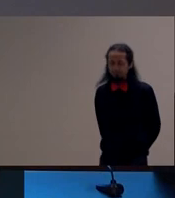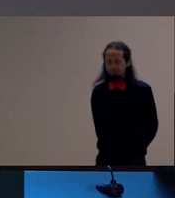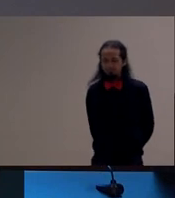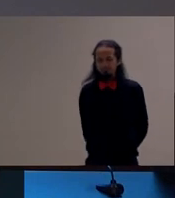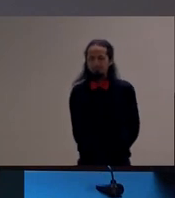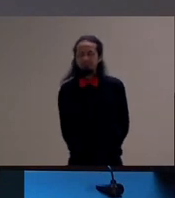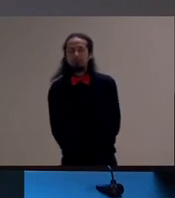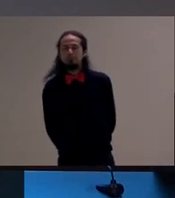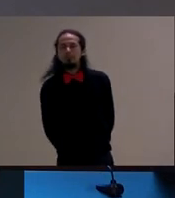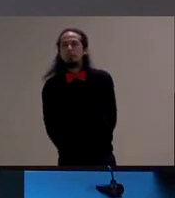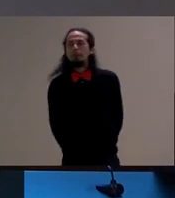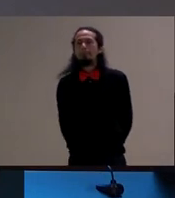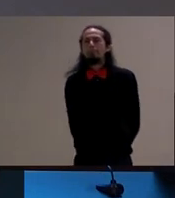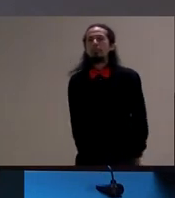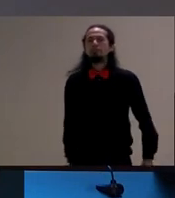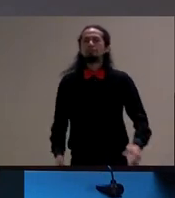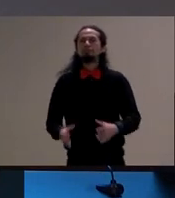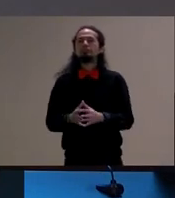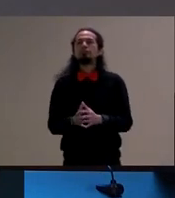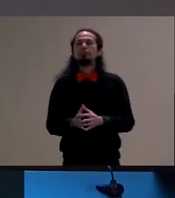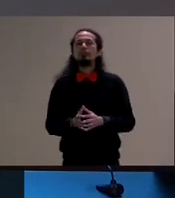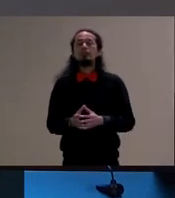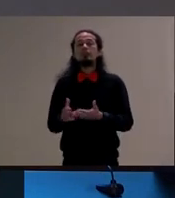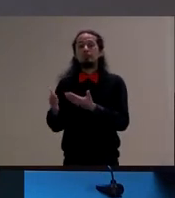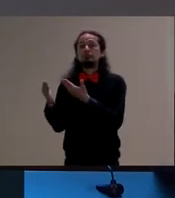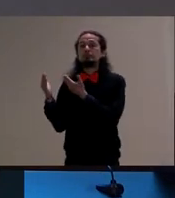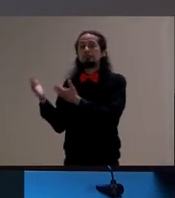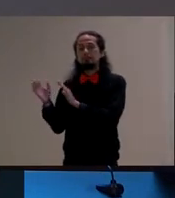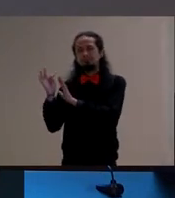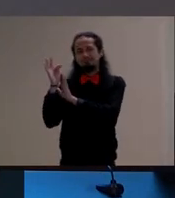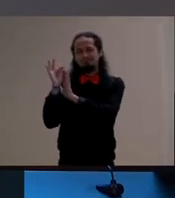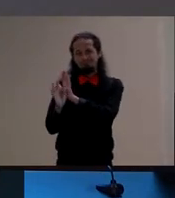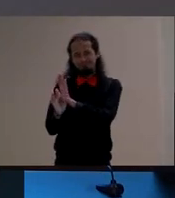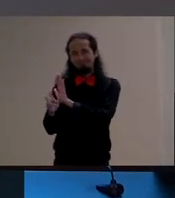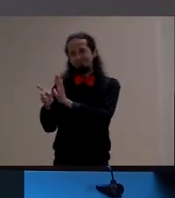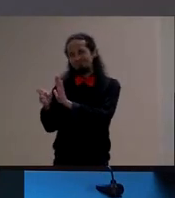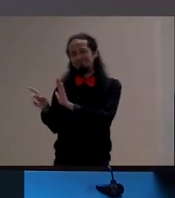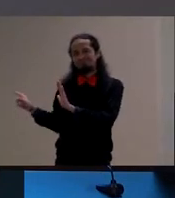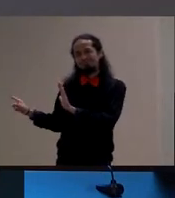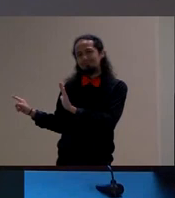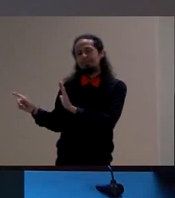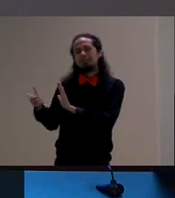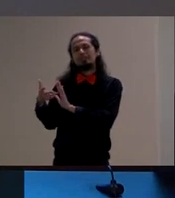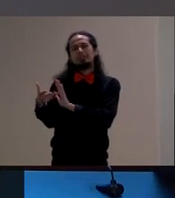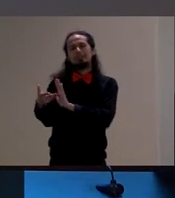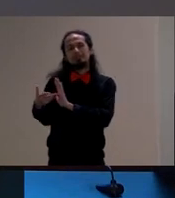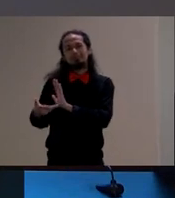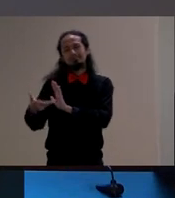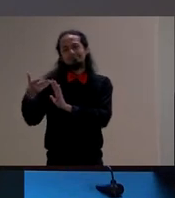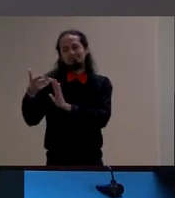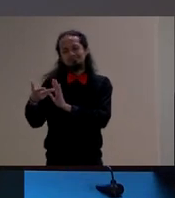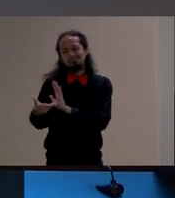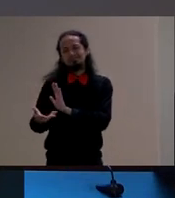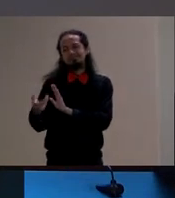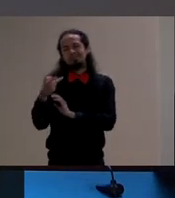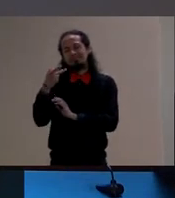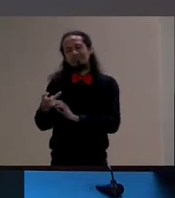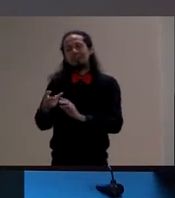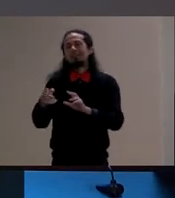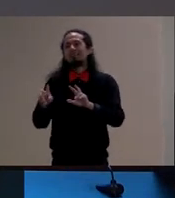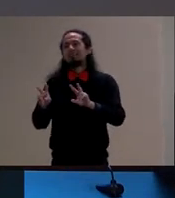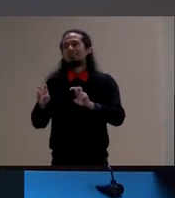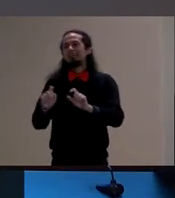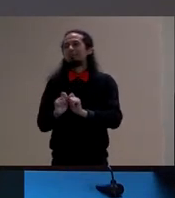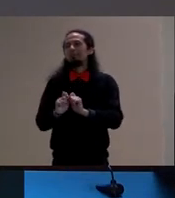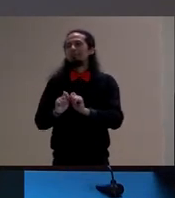nesse mesmo texto onde ele vai falar sobre essas diferenças